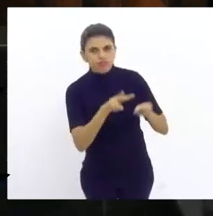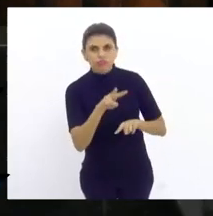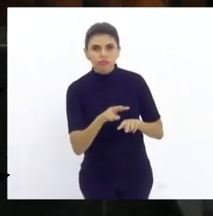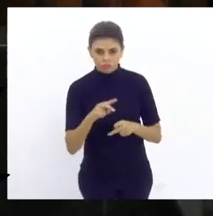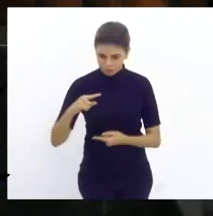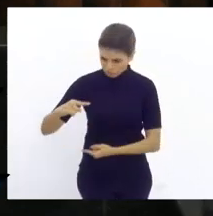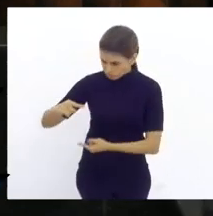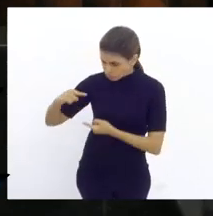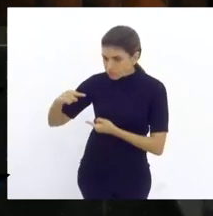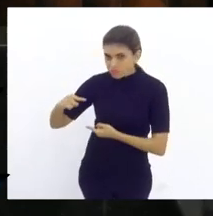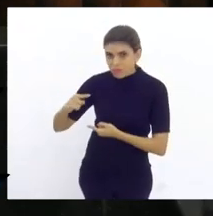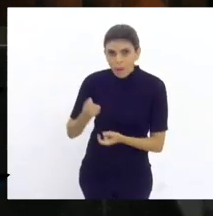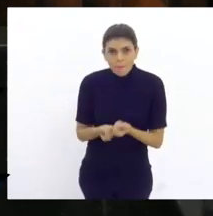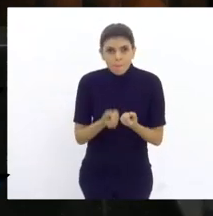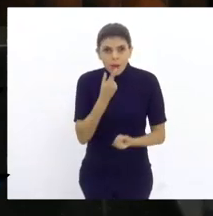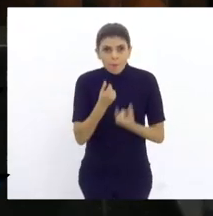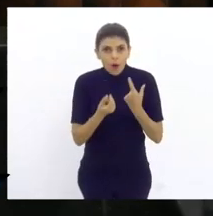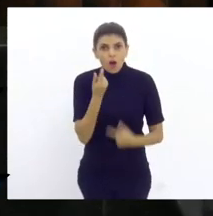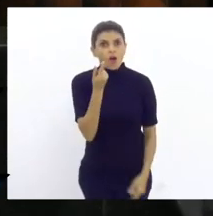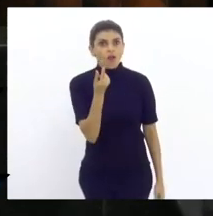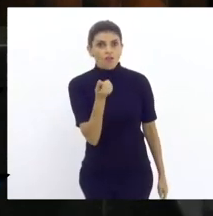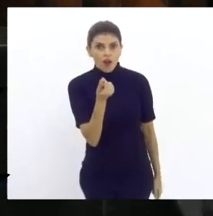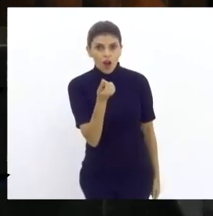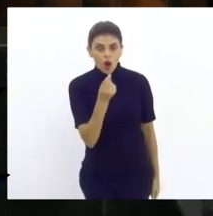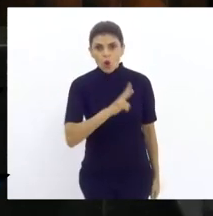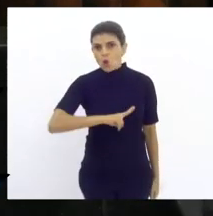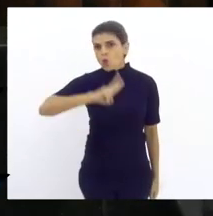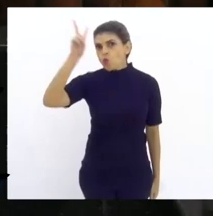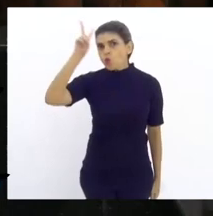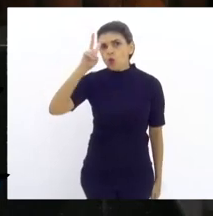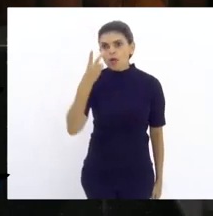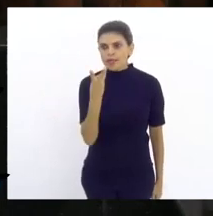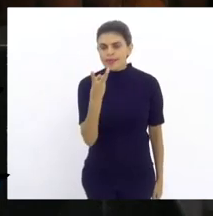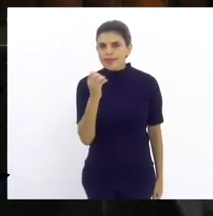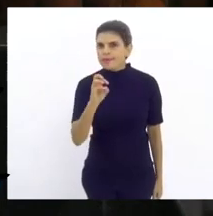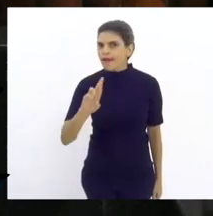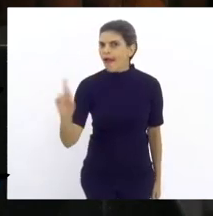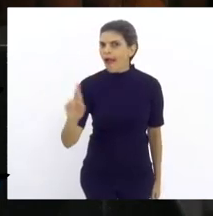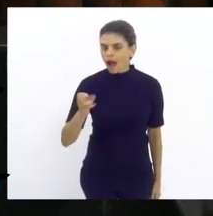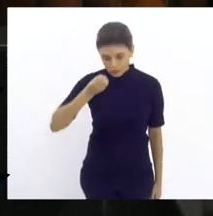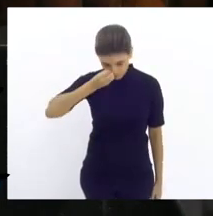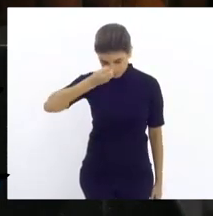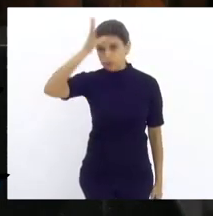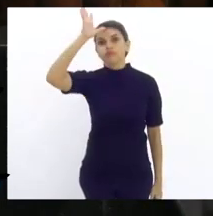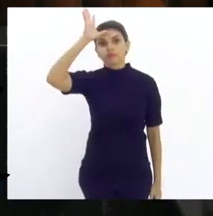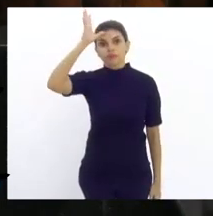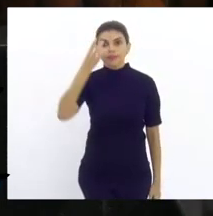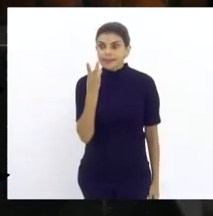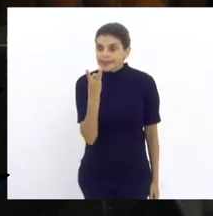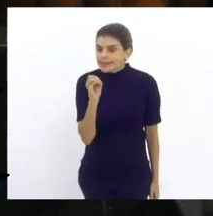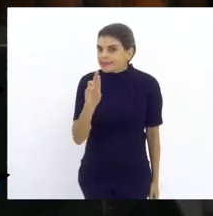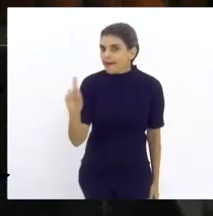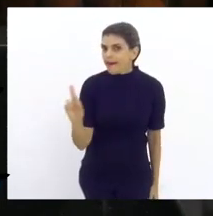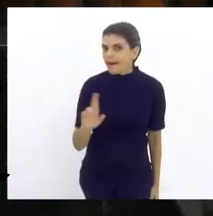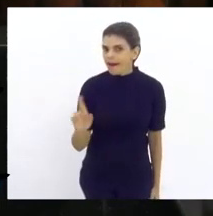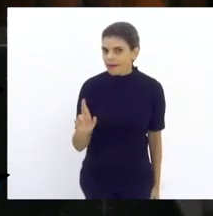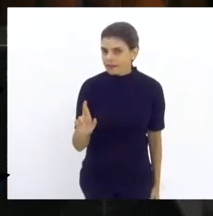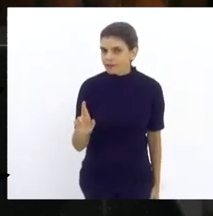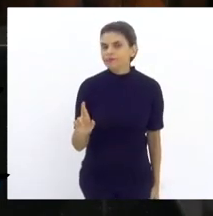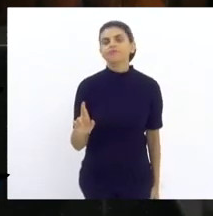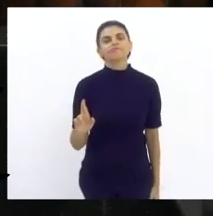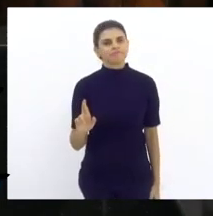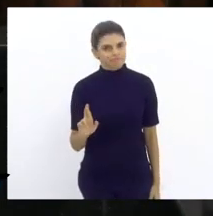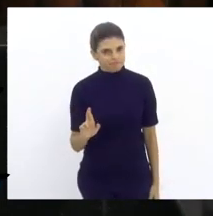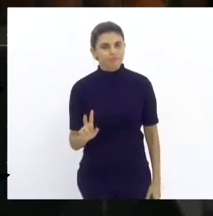saquinho de pipoca custava 30 reais. 30 reais um saco de pipoca. Tivemos a presença do